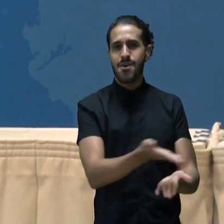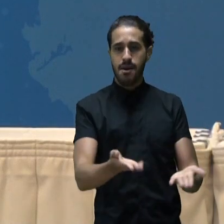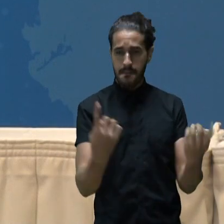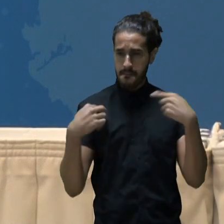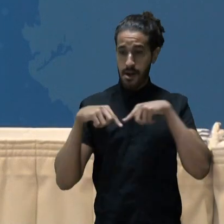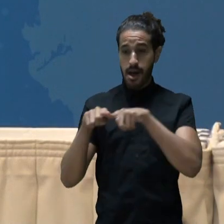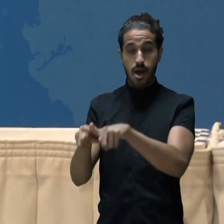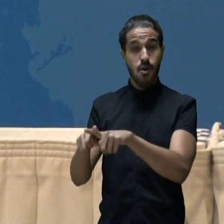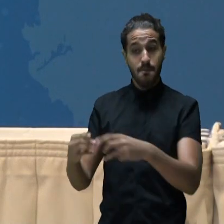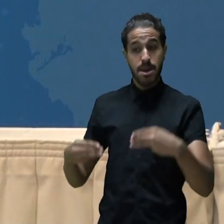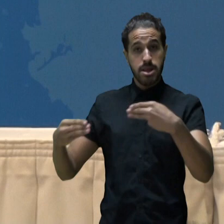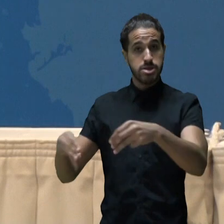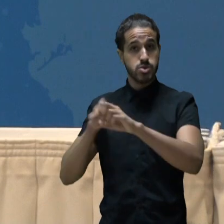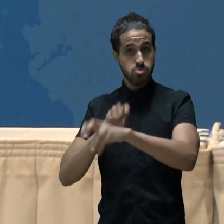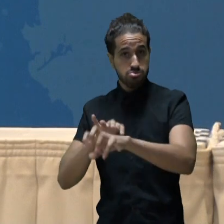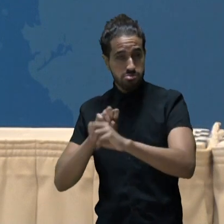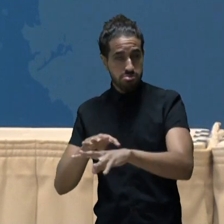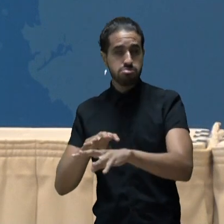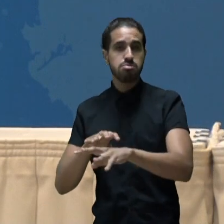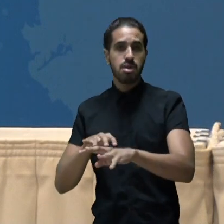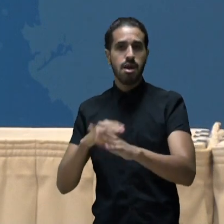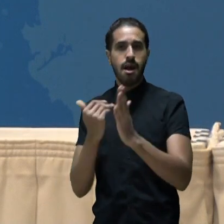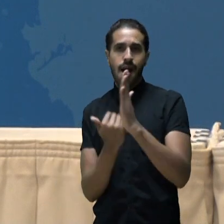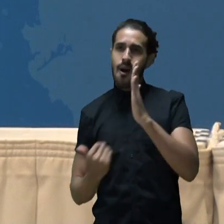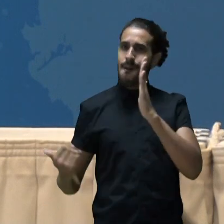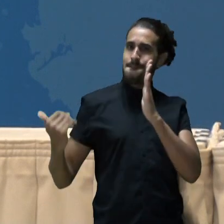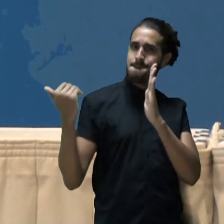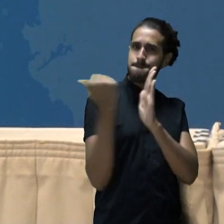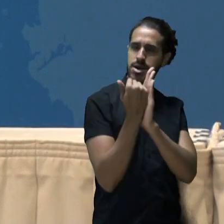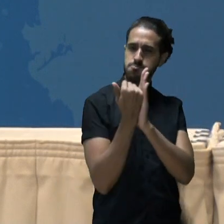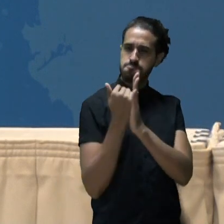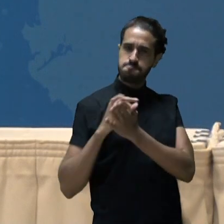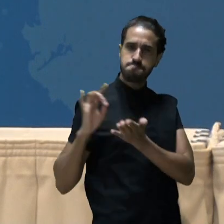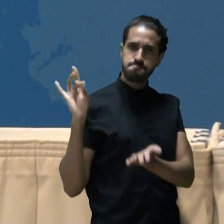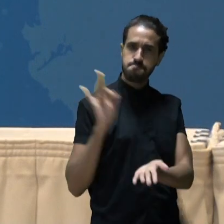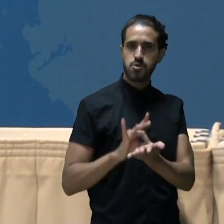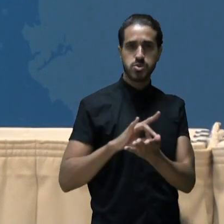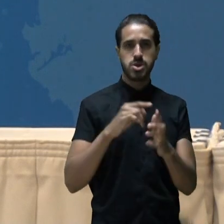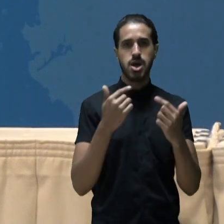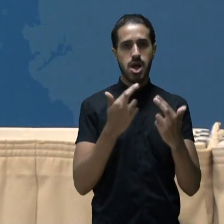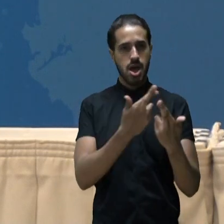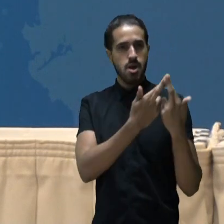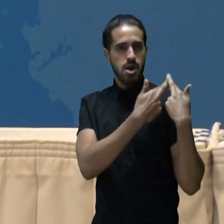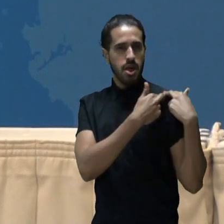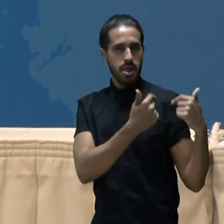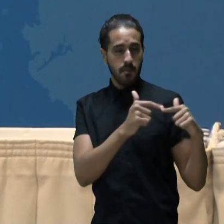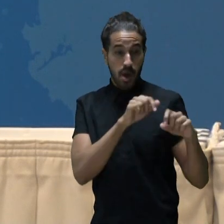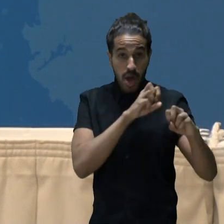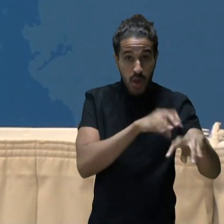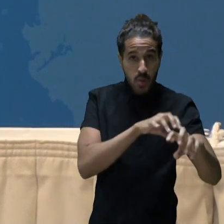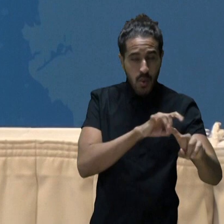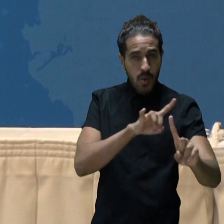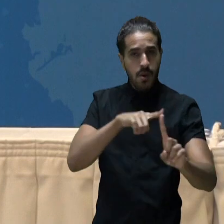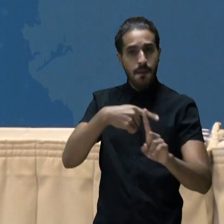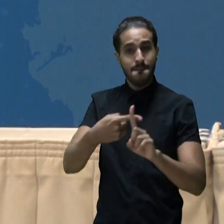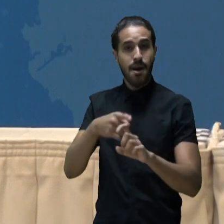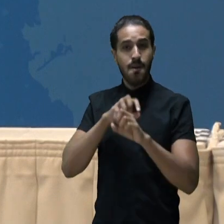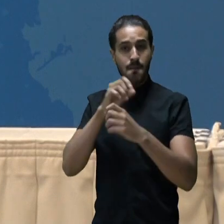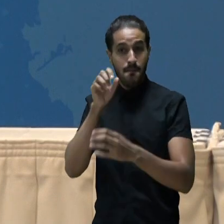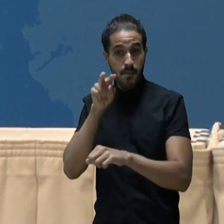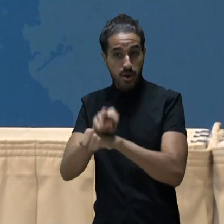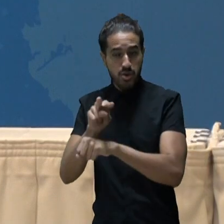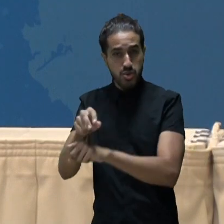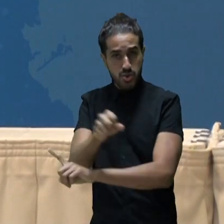parceria com o Ministério da Educação amplifica e consolida essa missão. Educação, proteção